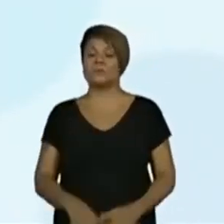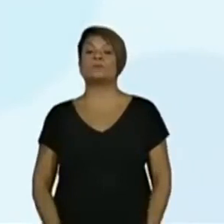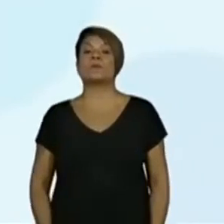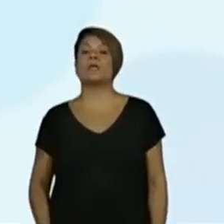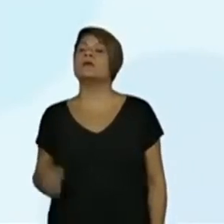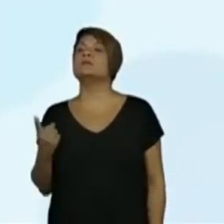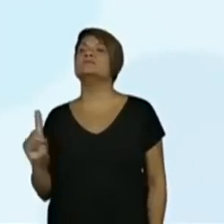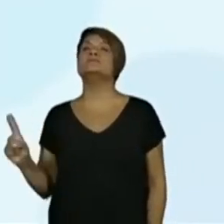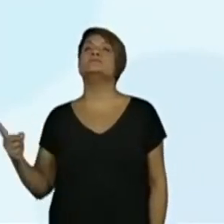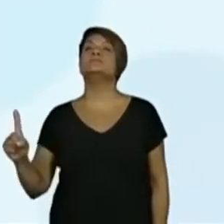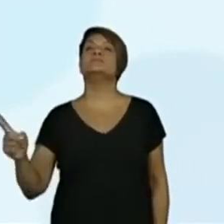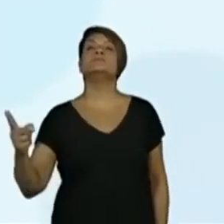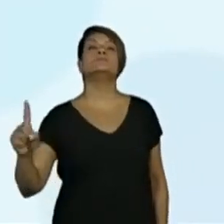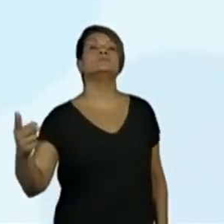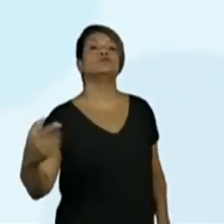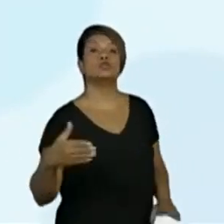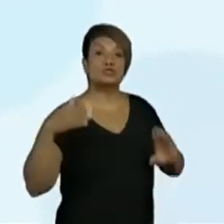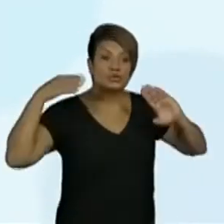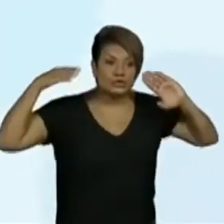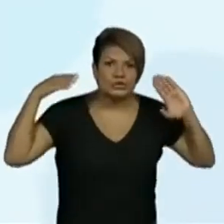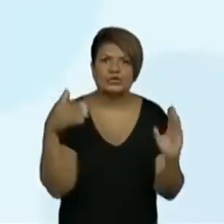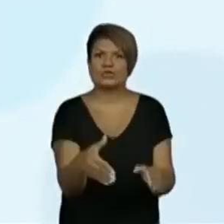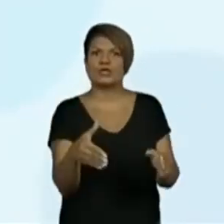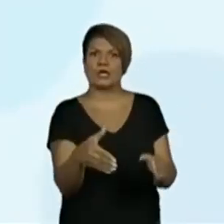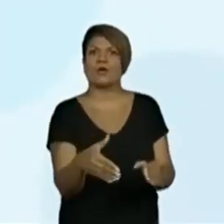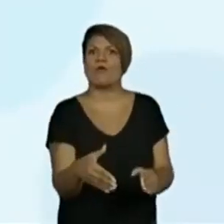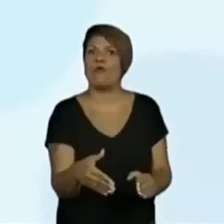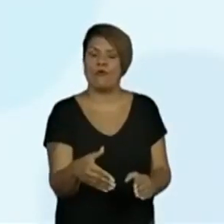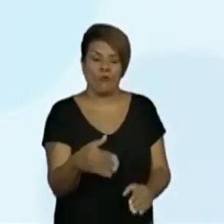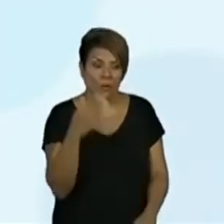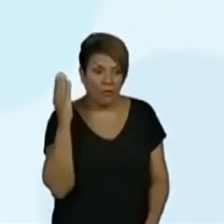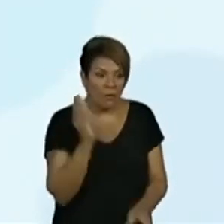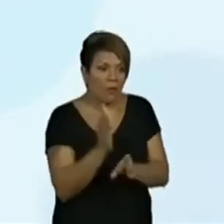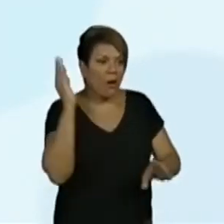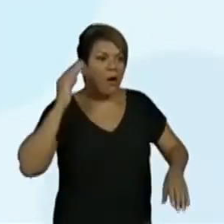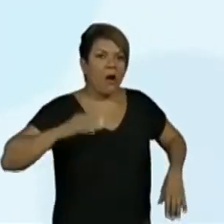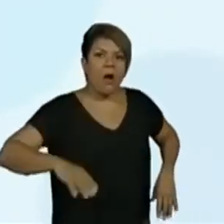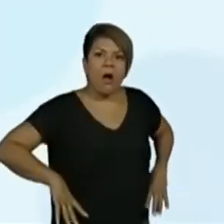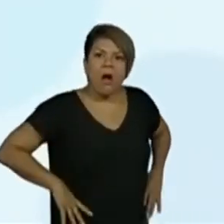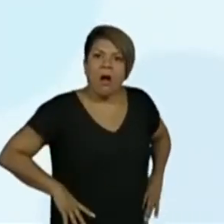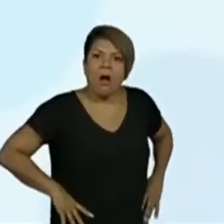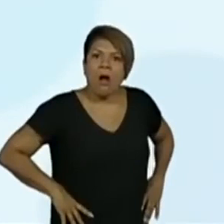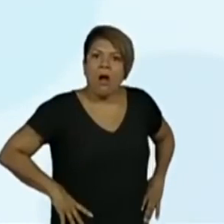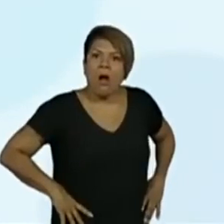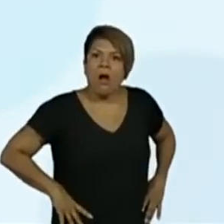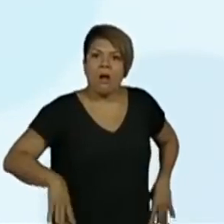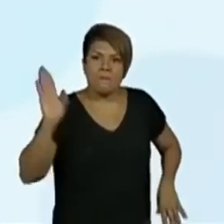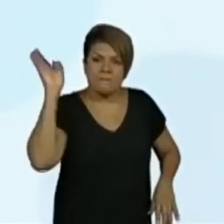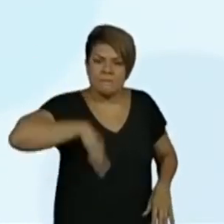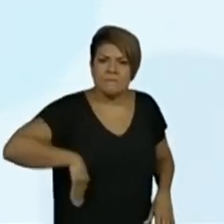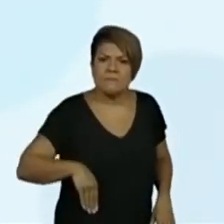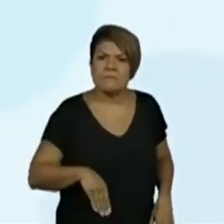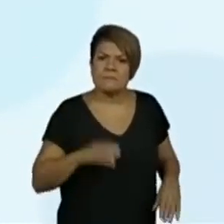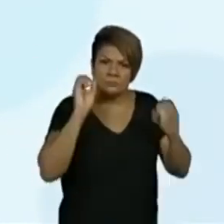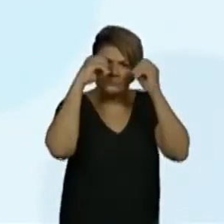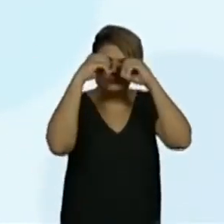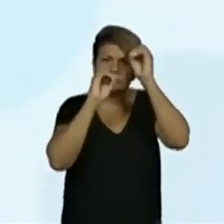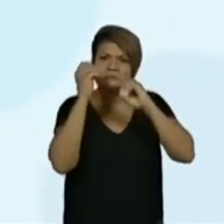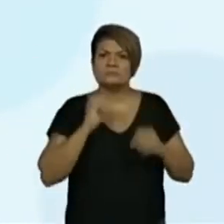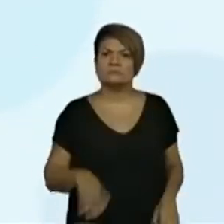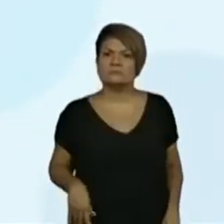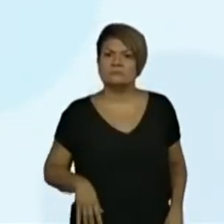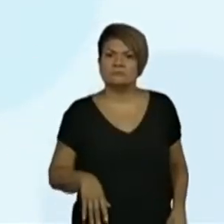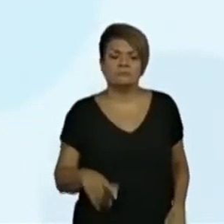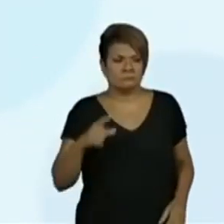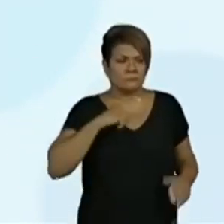E conseguisse chegar a tempo da façanha do malvado noturno, tomando o vidro de